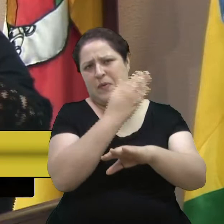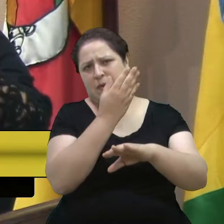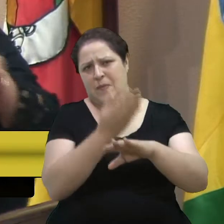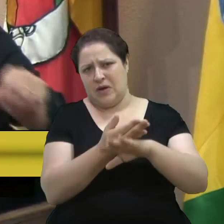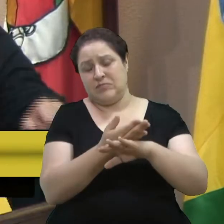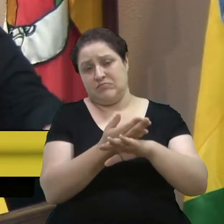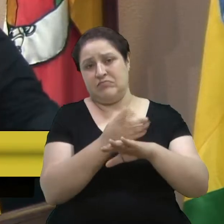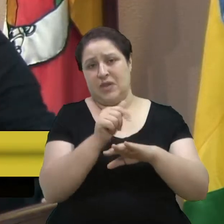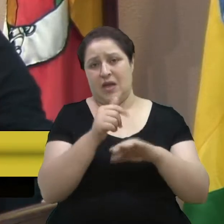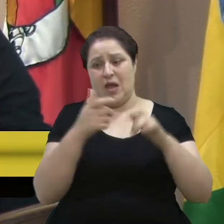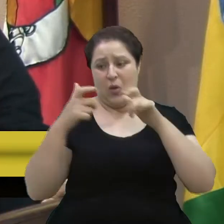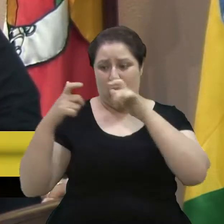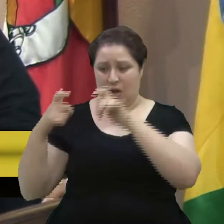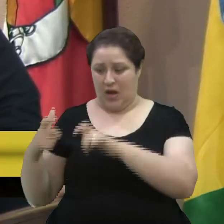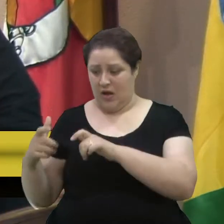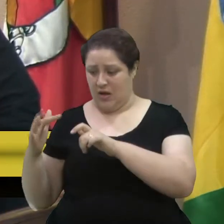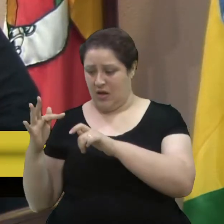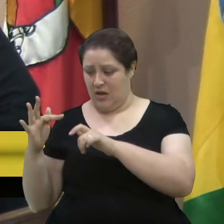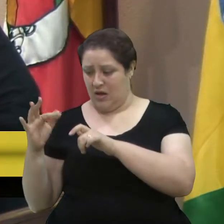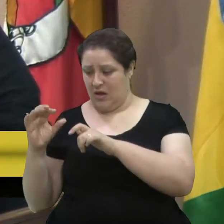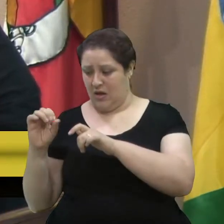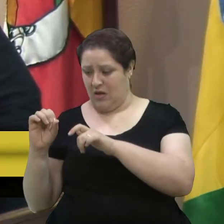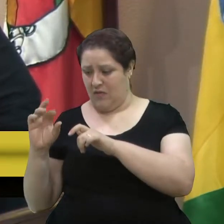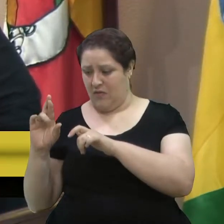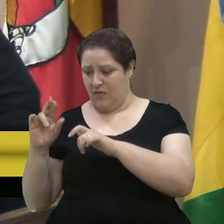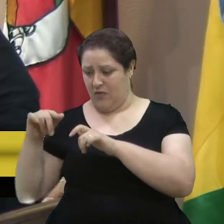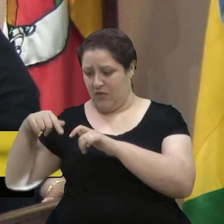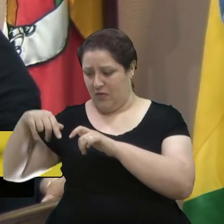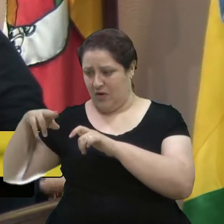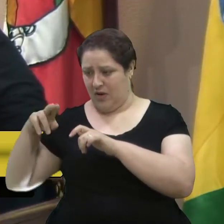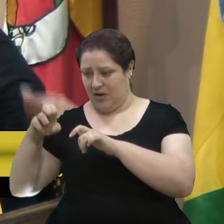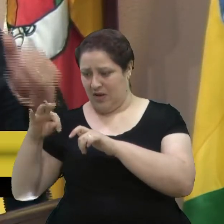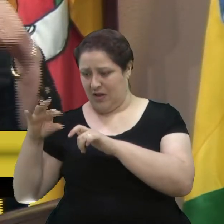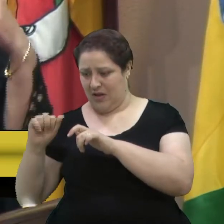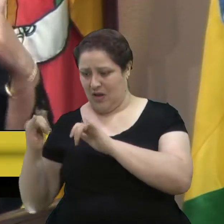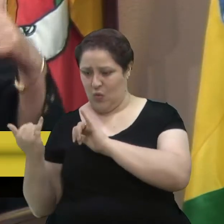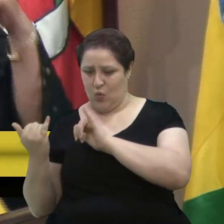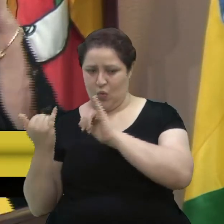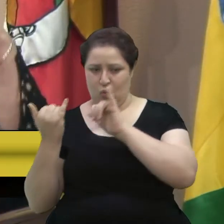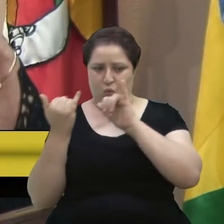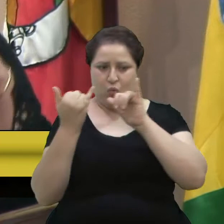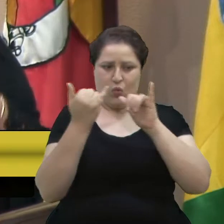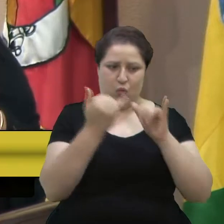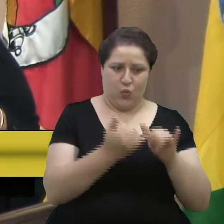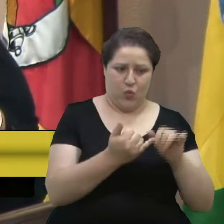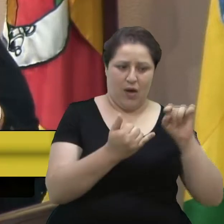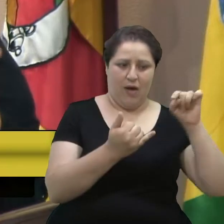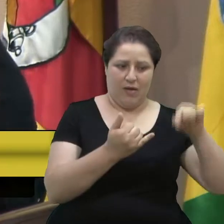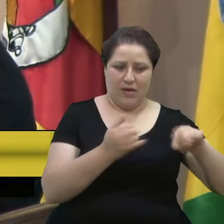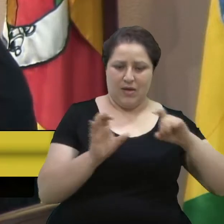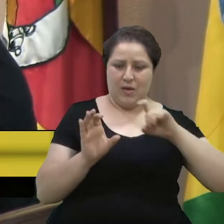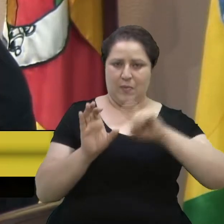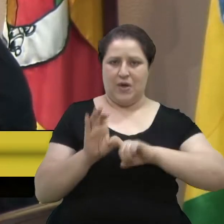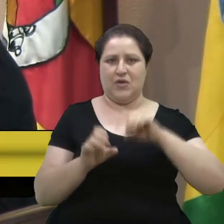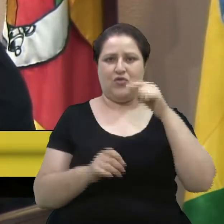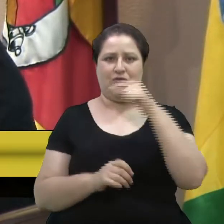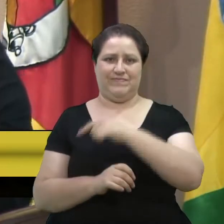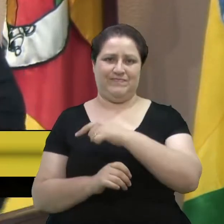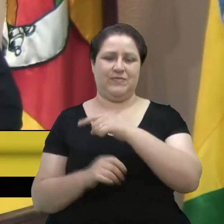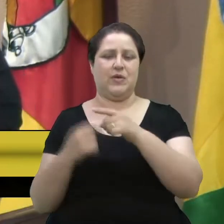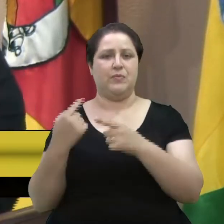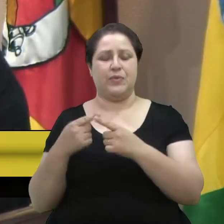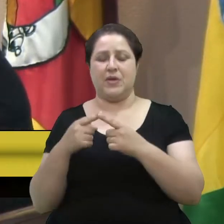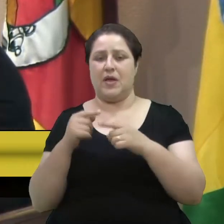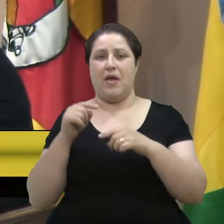ele vinha lá de Forqueta, a vereadora Tatiane. Então, o Risso dependia, inclusive, de Forqueta, porque estava